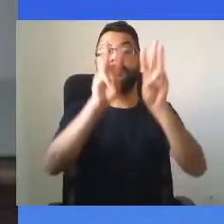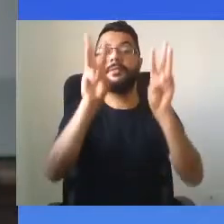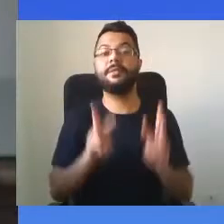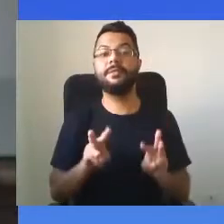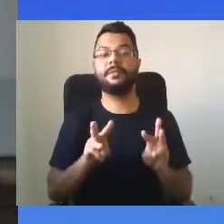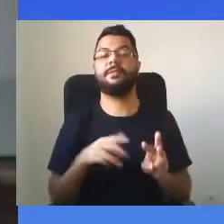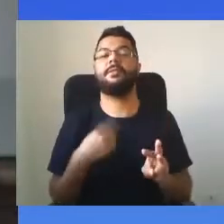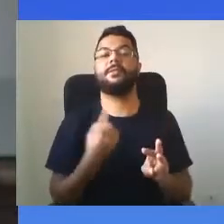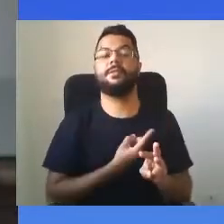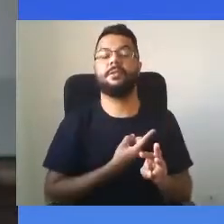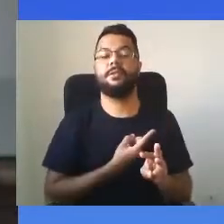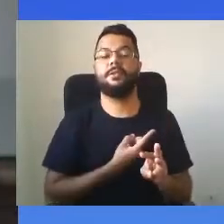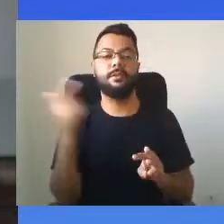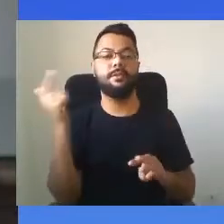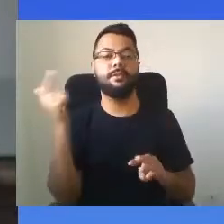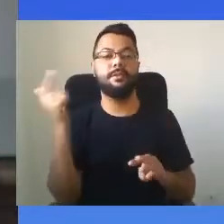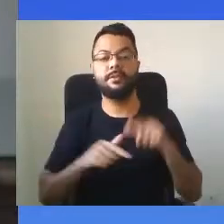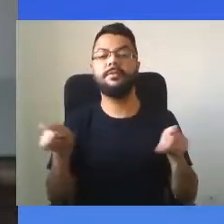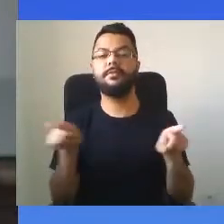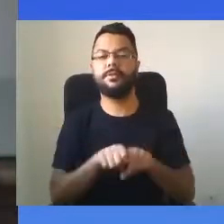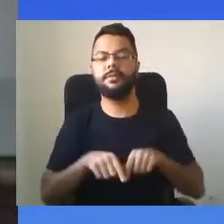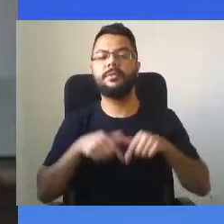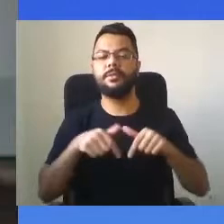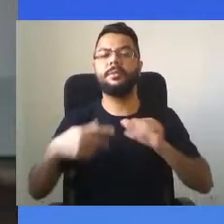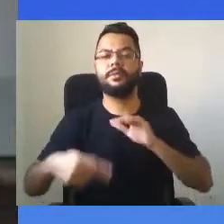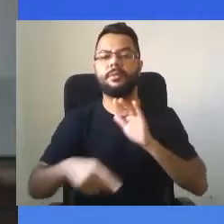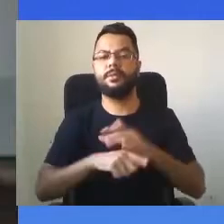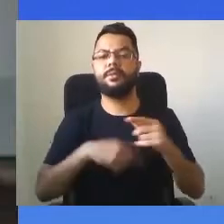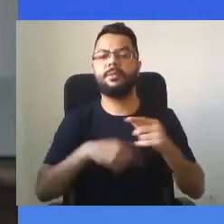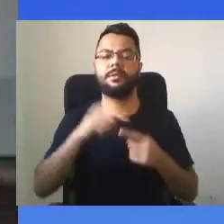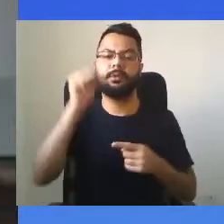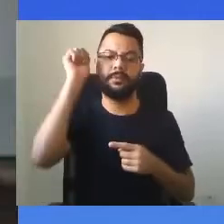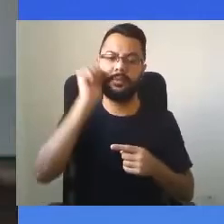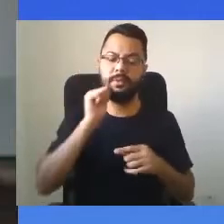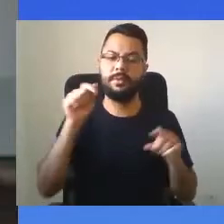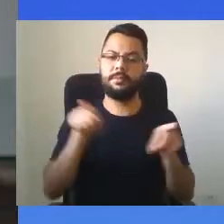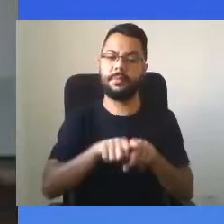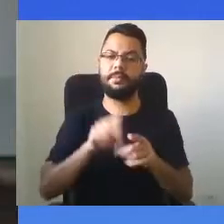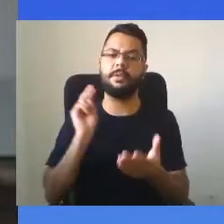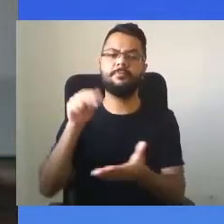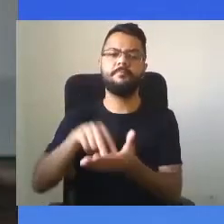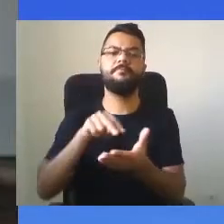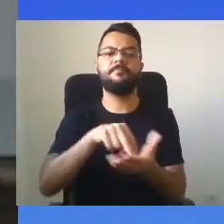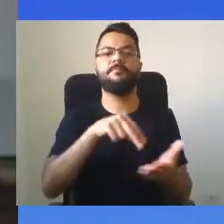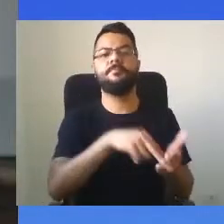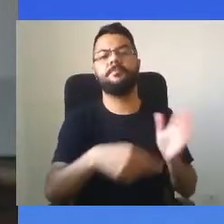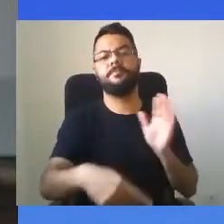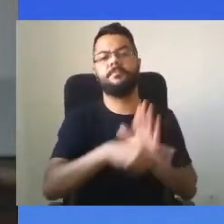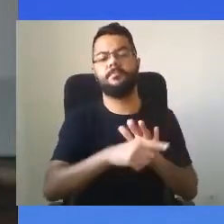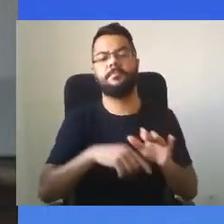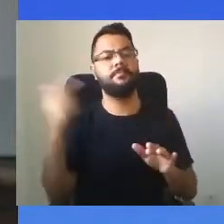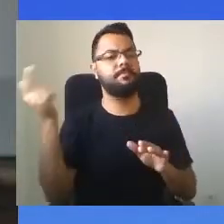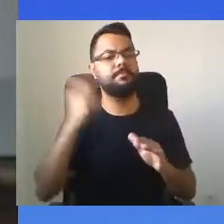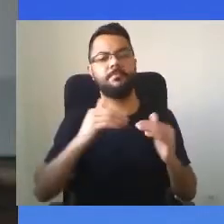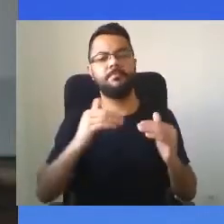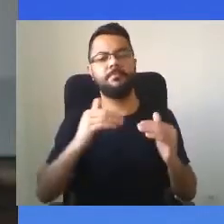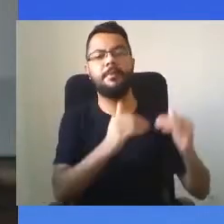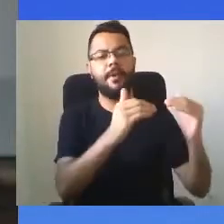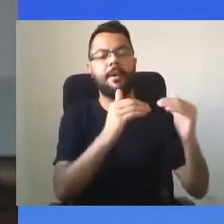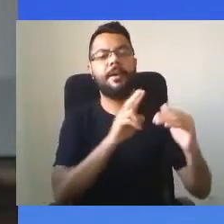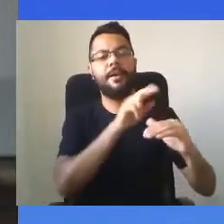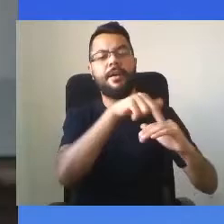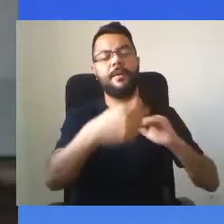superando e as mulheres estão cada vez mais presentes nos cargos mais altos e que estão comigo.